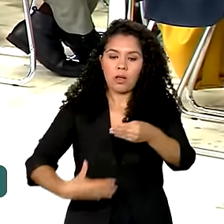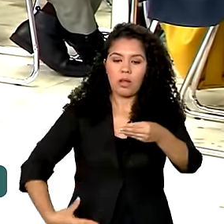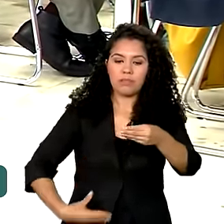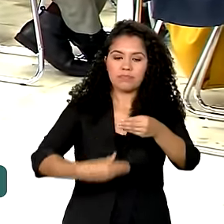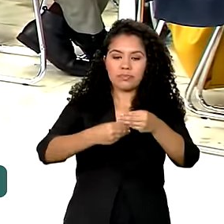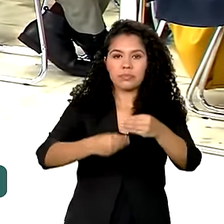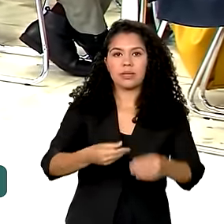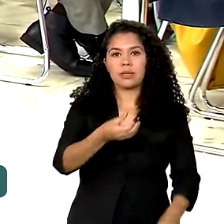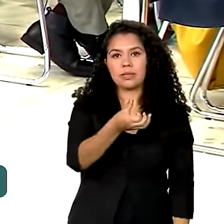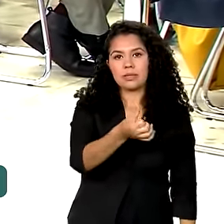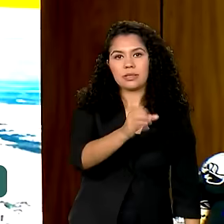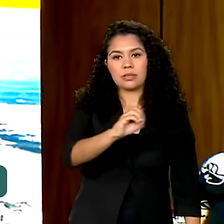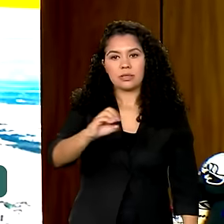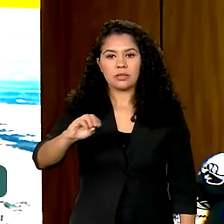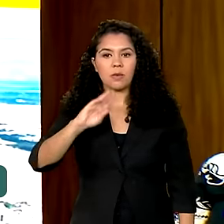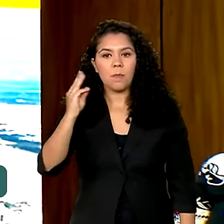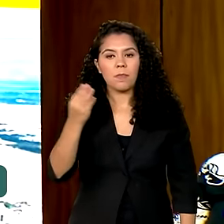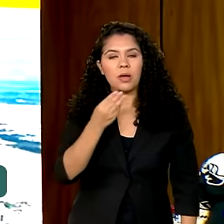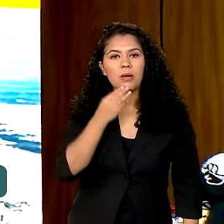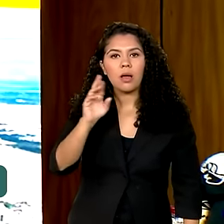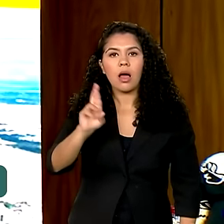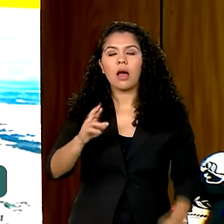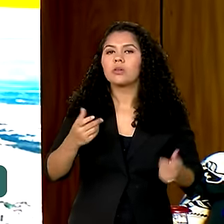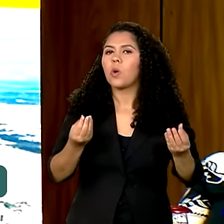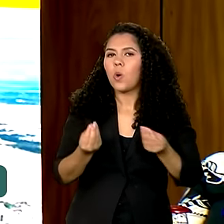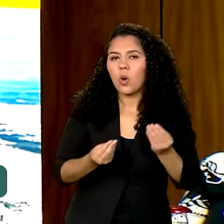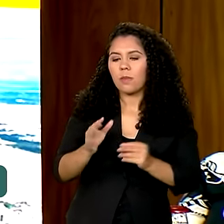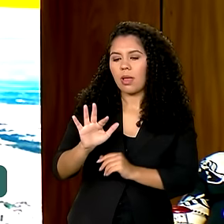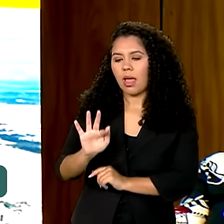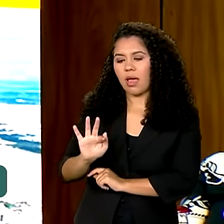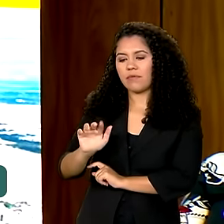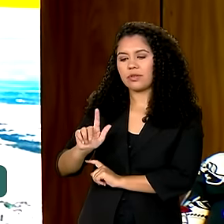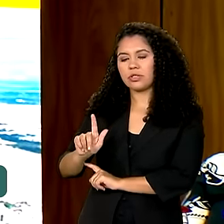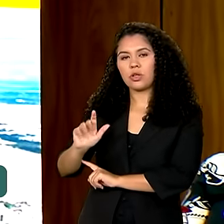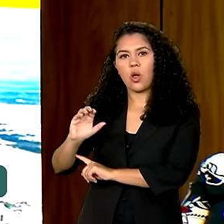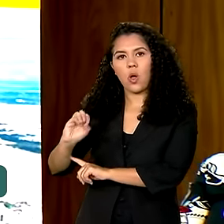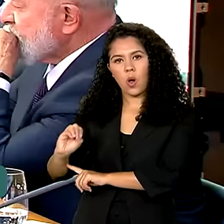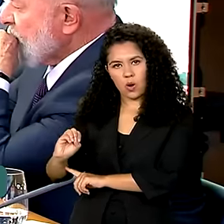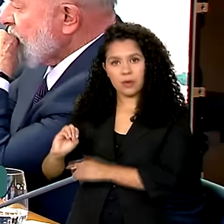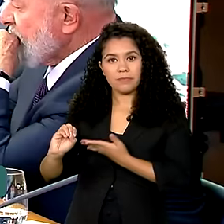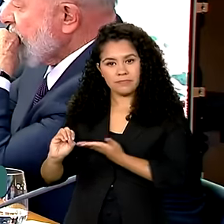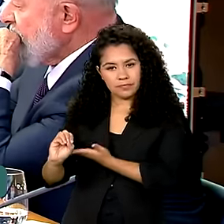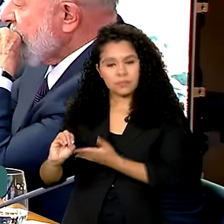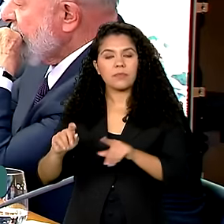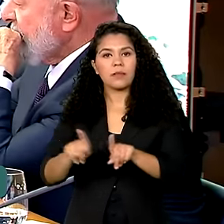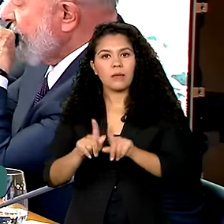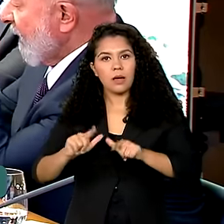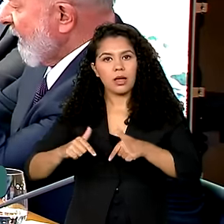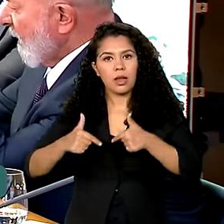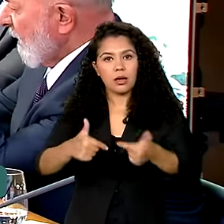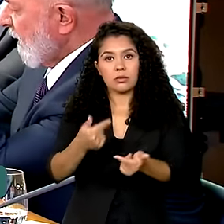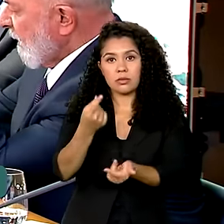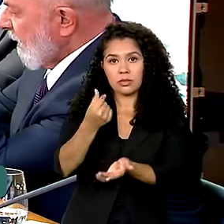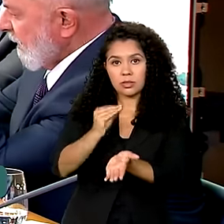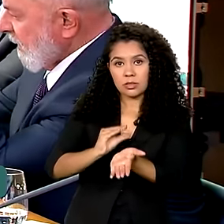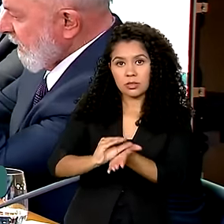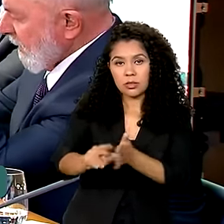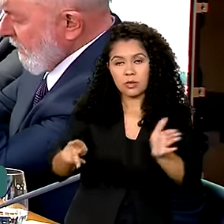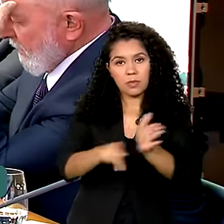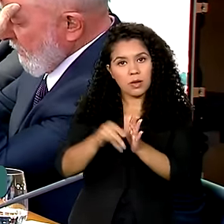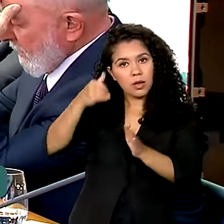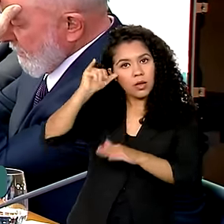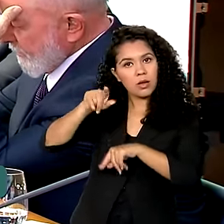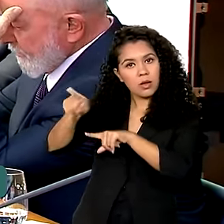R 600 milhões no FGO, fundo garantidor de operações para operações de crédito rural aos